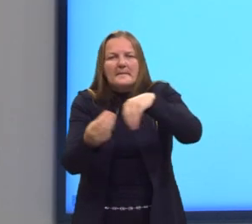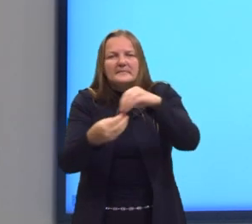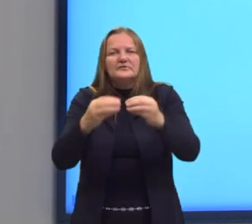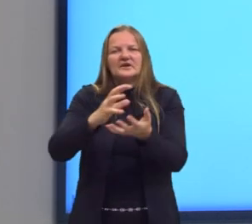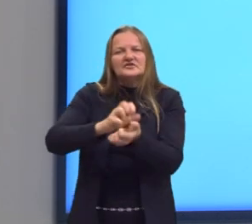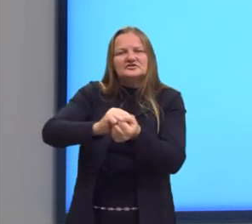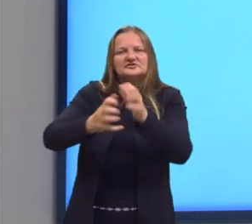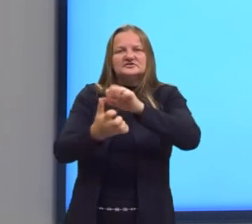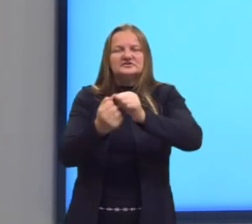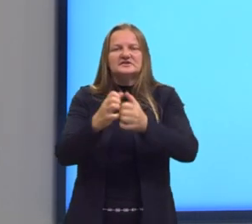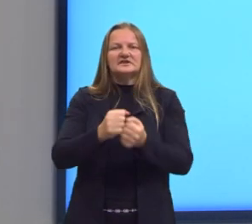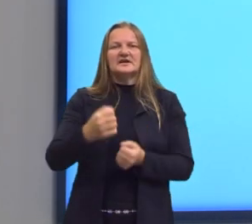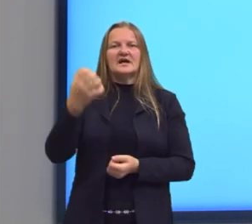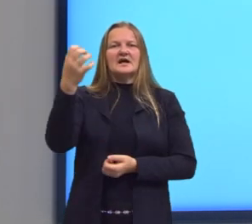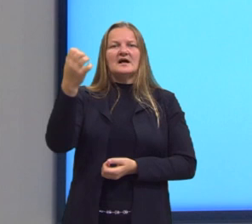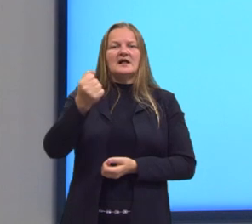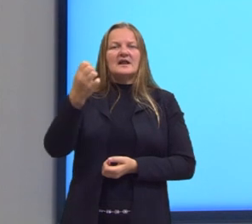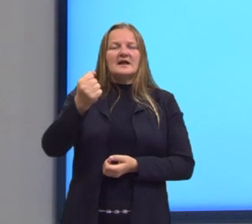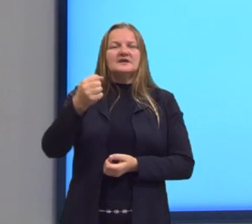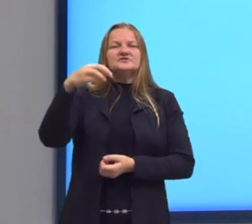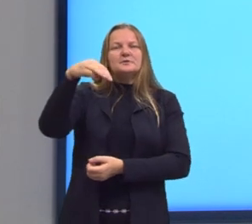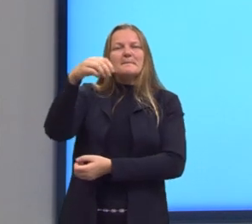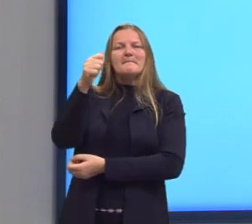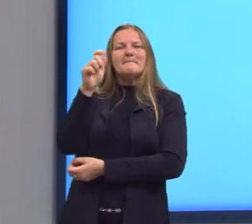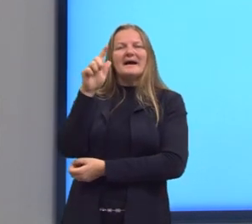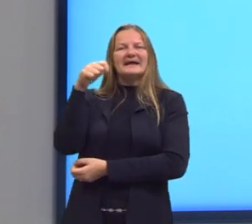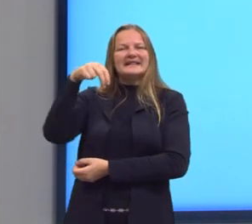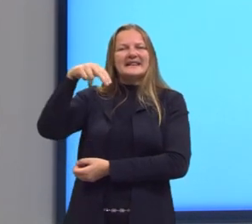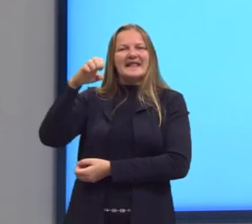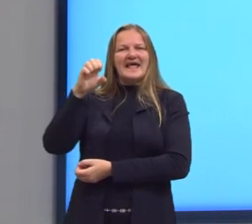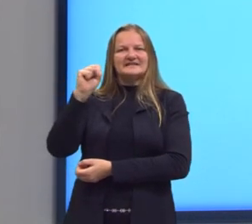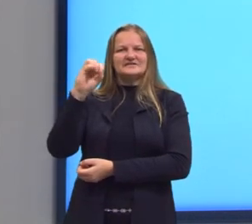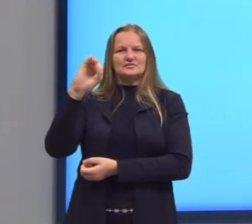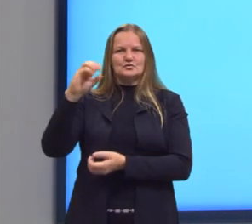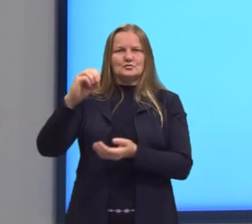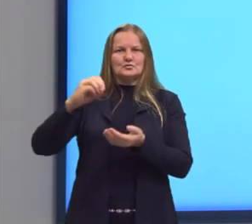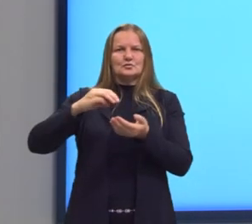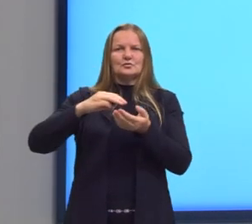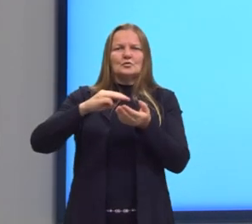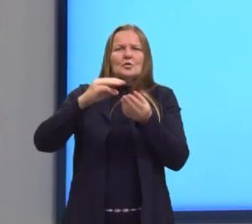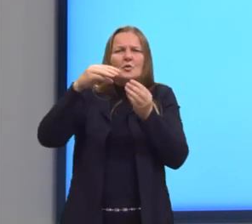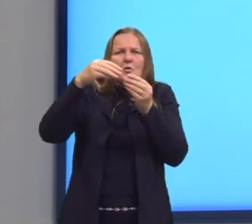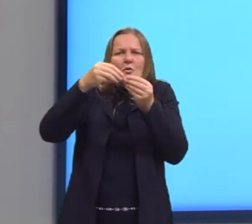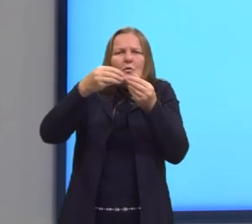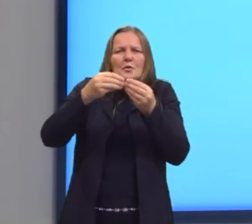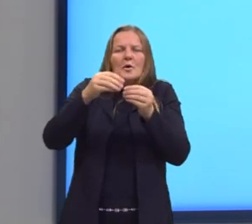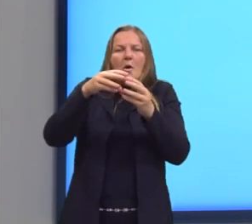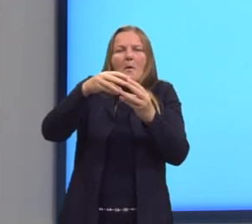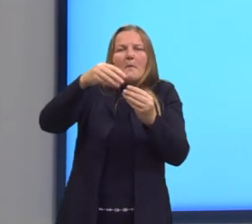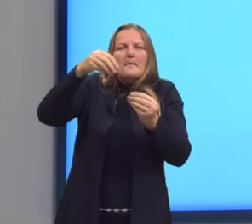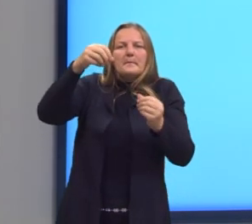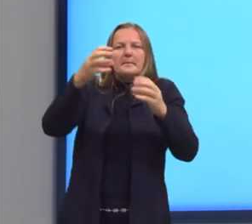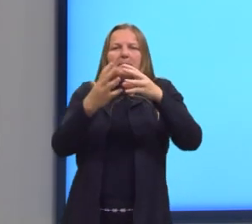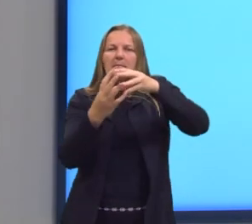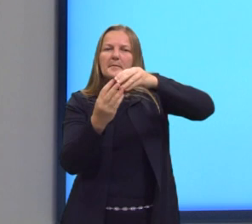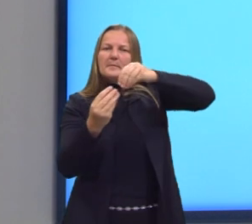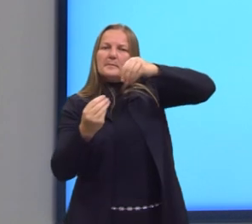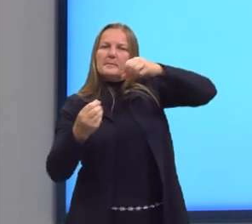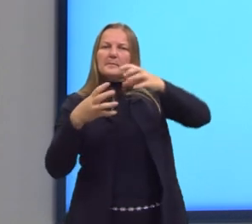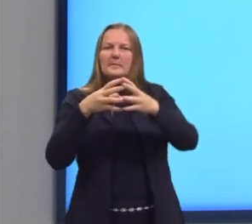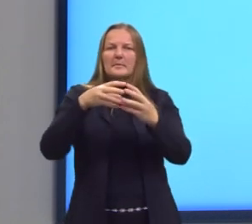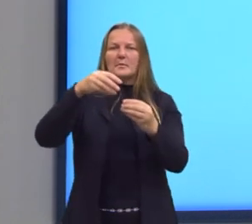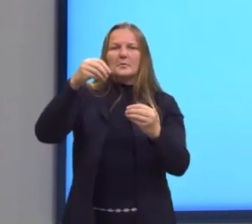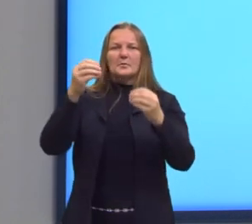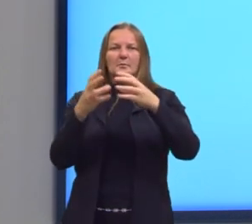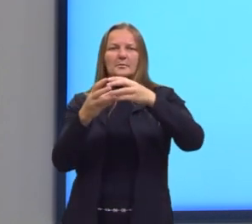água, o leite de magnésia. São exemplos de suspensões. Por quê? São dispersões que eu consigo facilmente